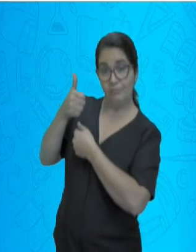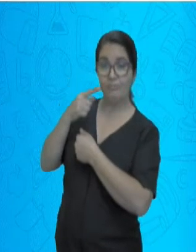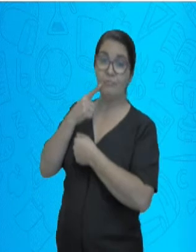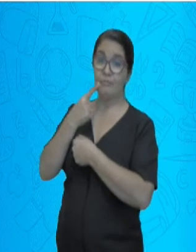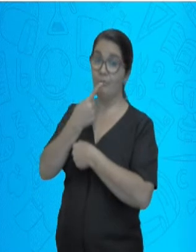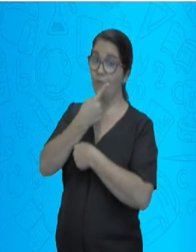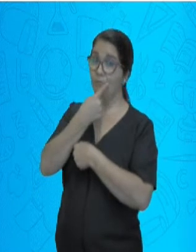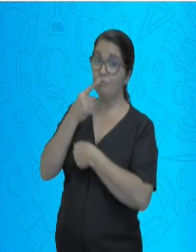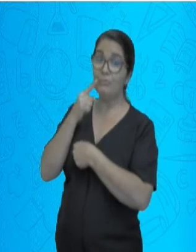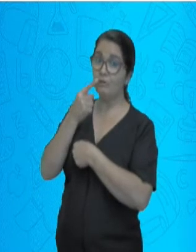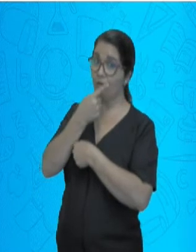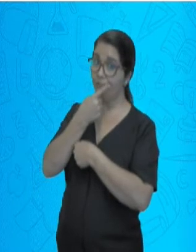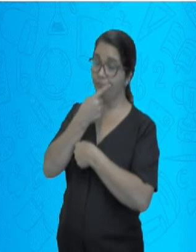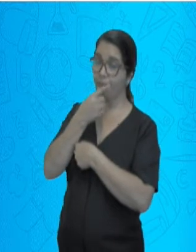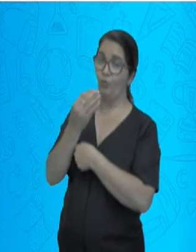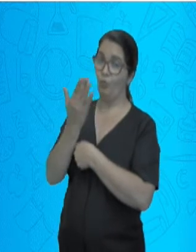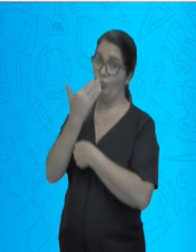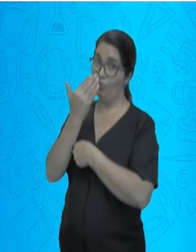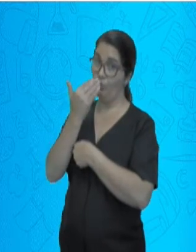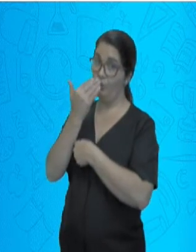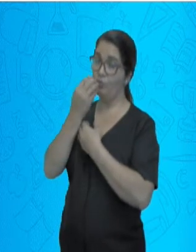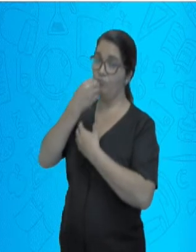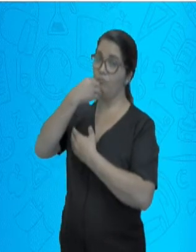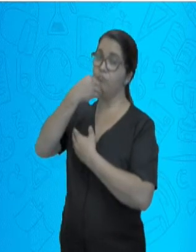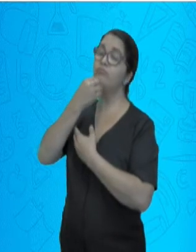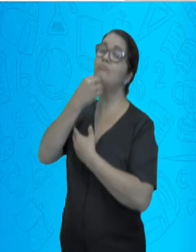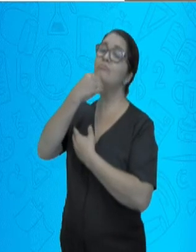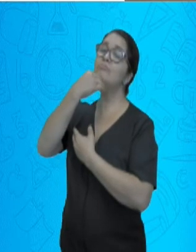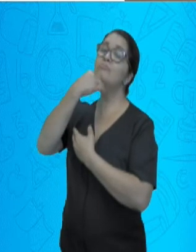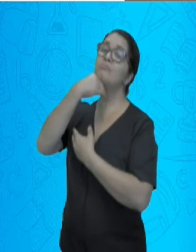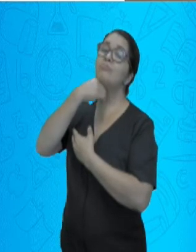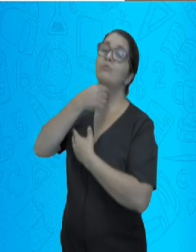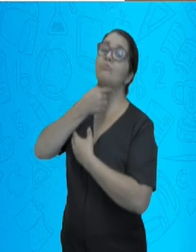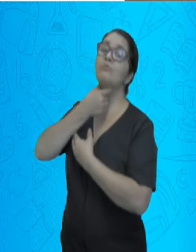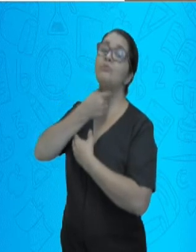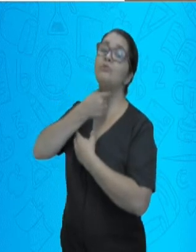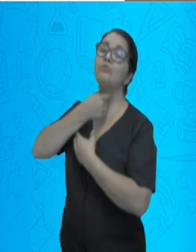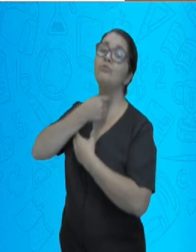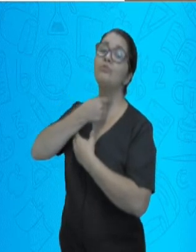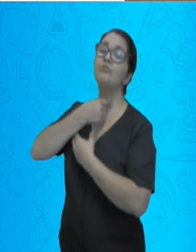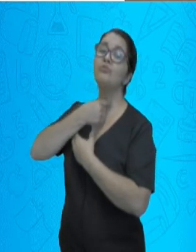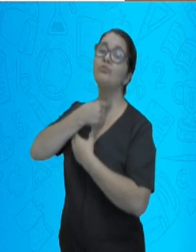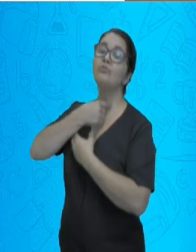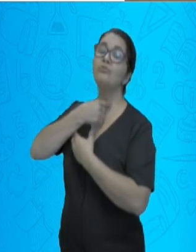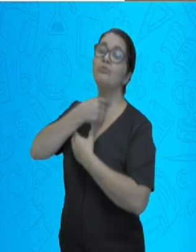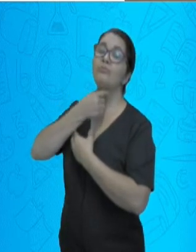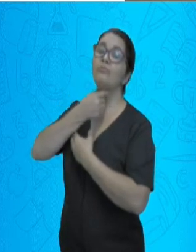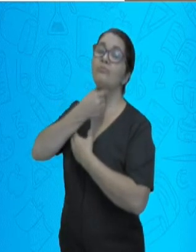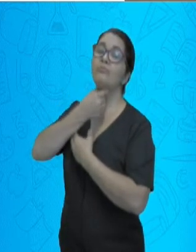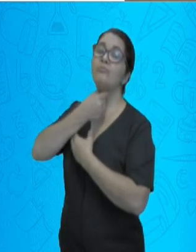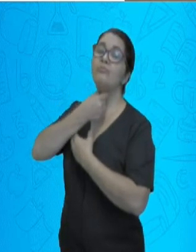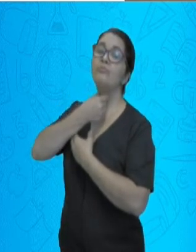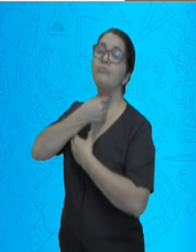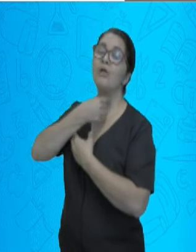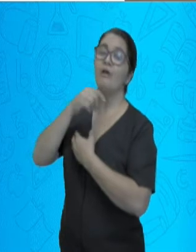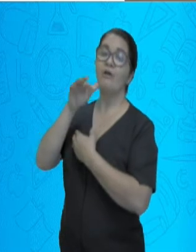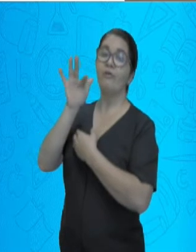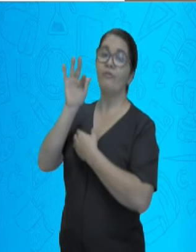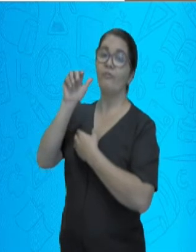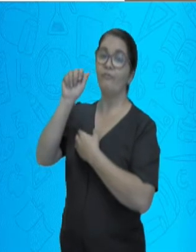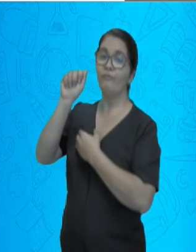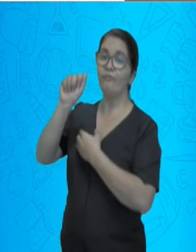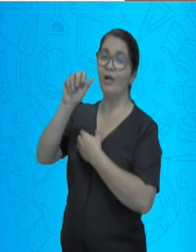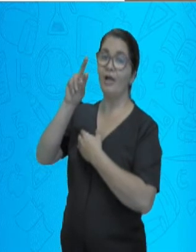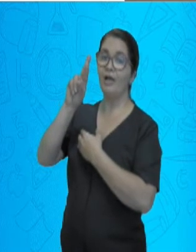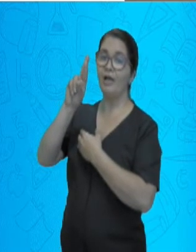por onde o meu alimento entra. Ela vai passar pelo esôfago, pela faringe, esôfago e vai